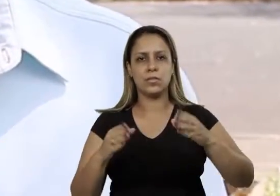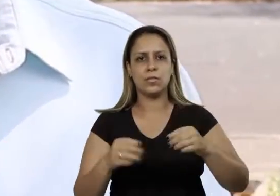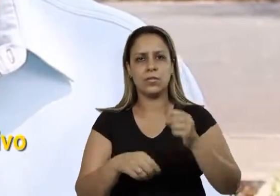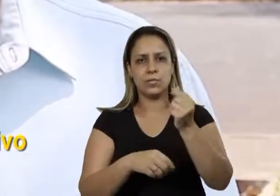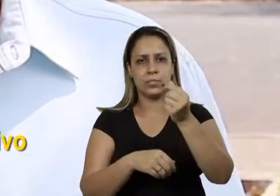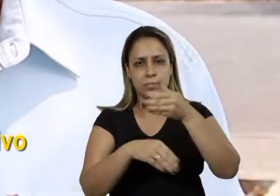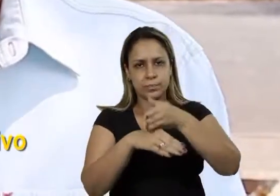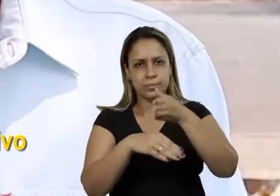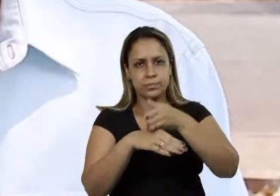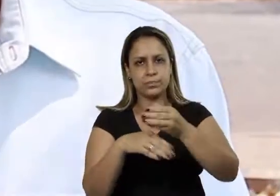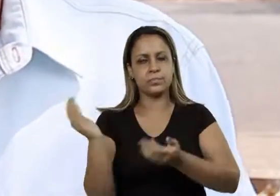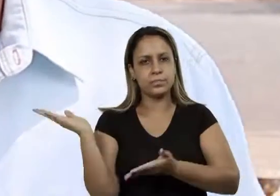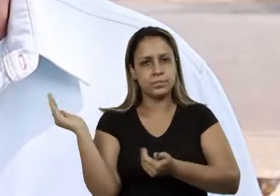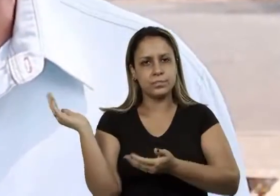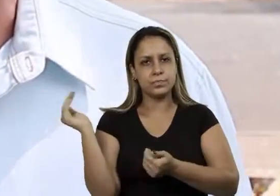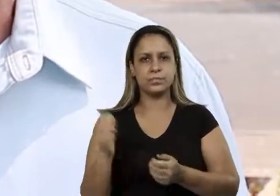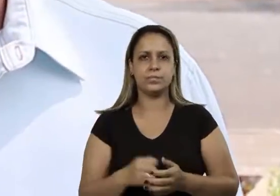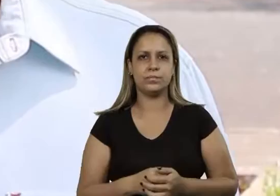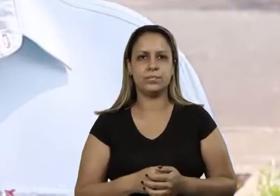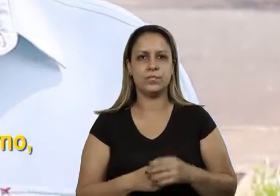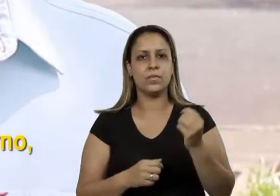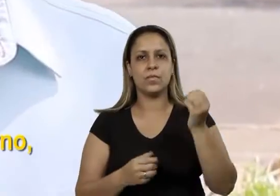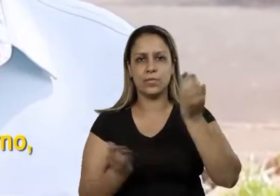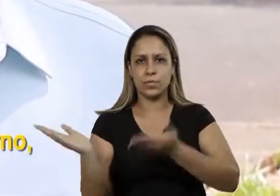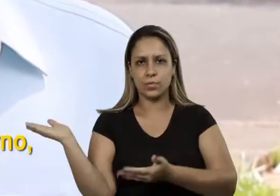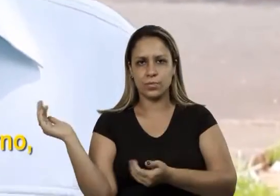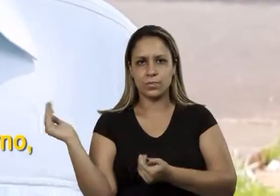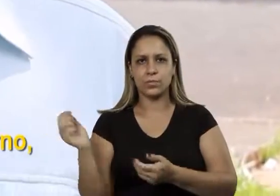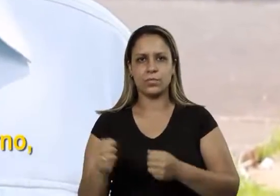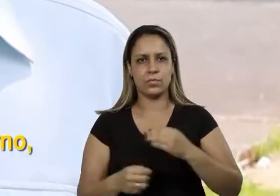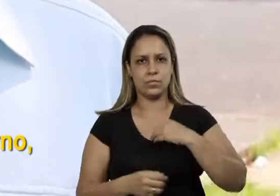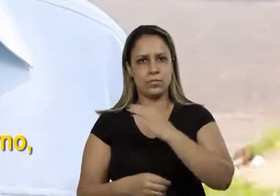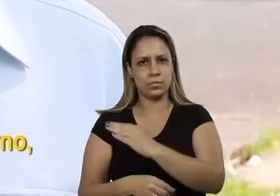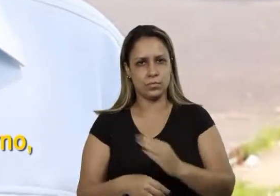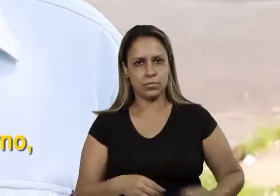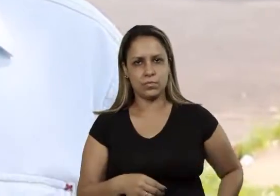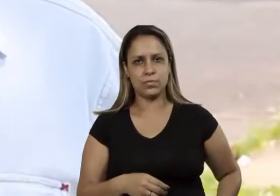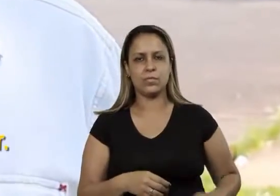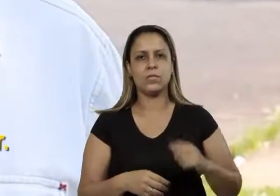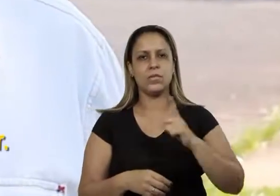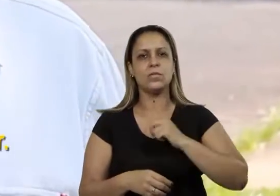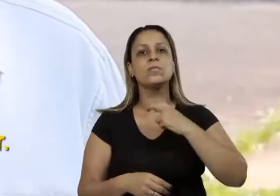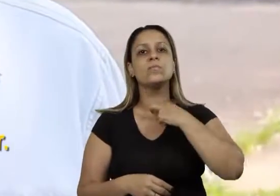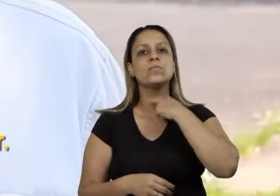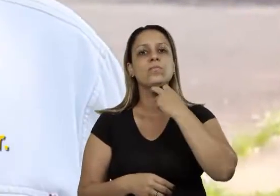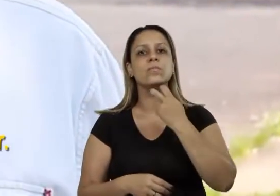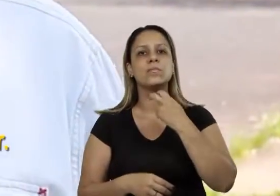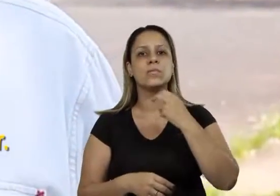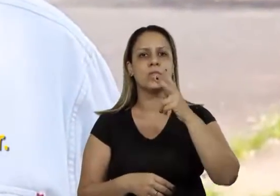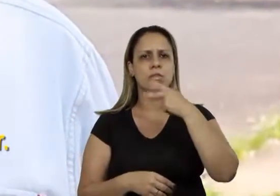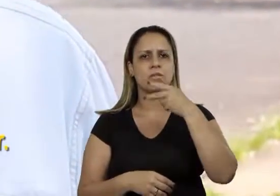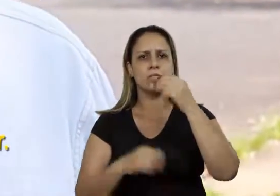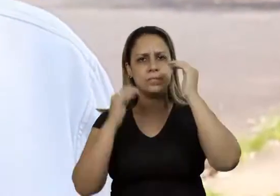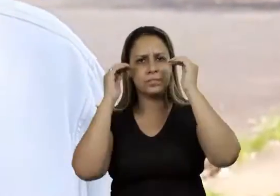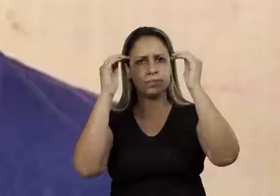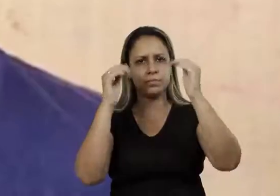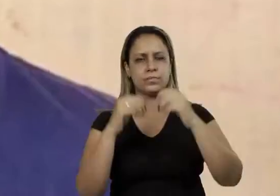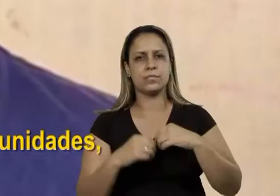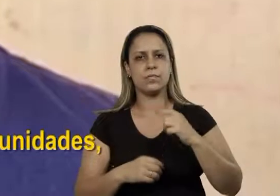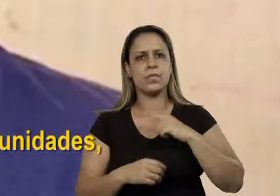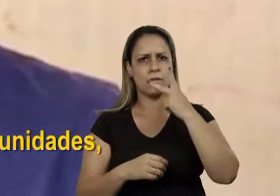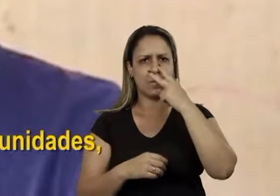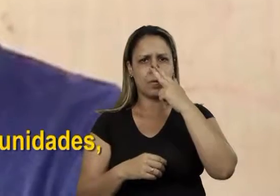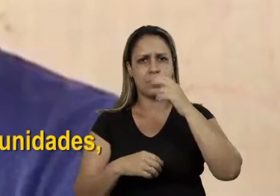plenária do orçamento participativo da juventude. Os jovens, no meu governo, vão ter voz, vão decidir.